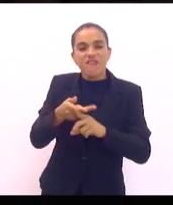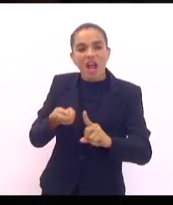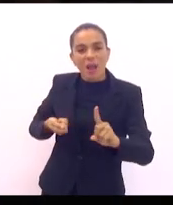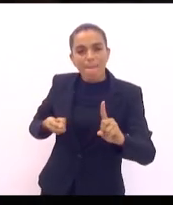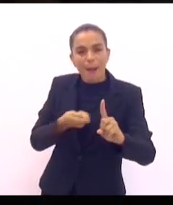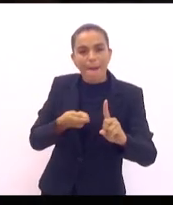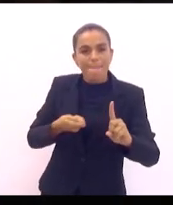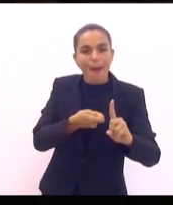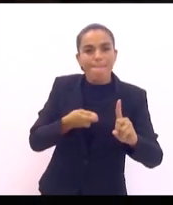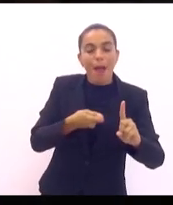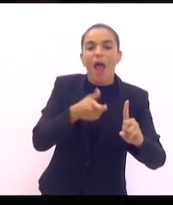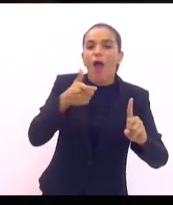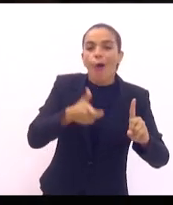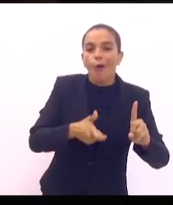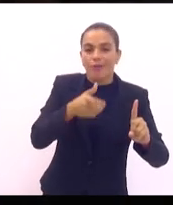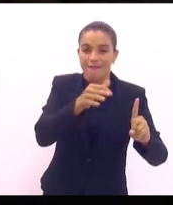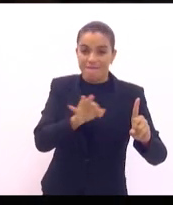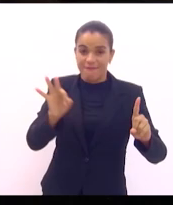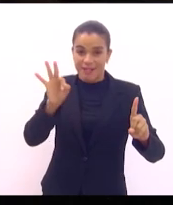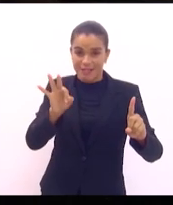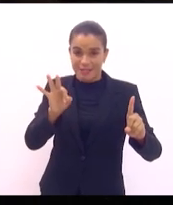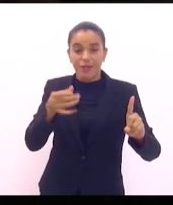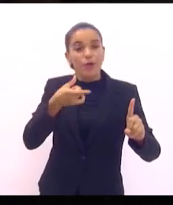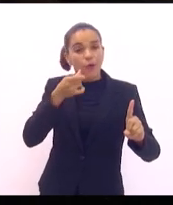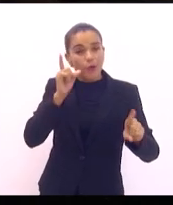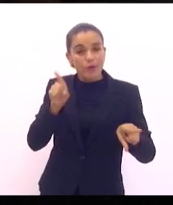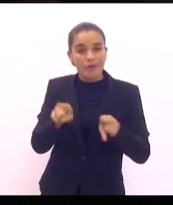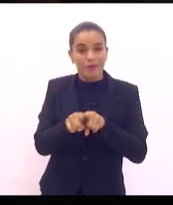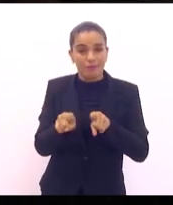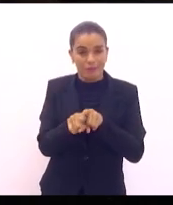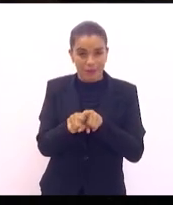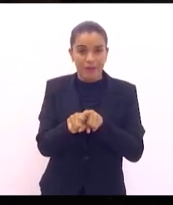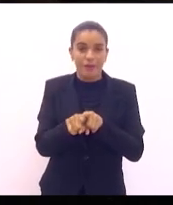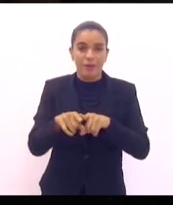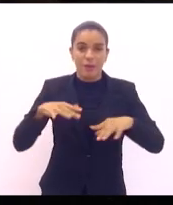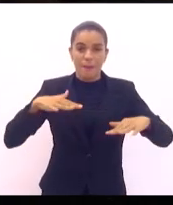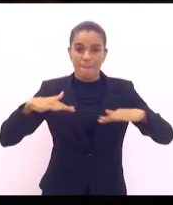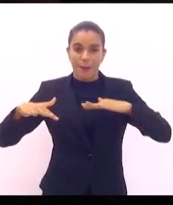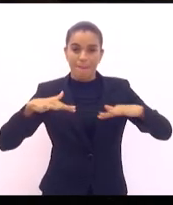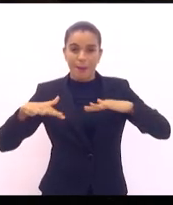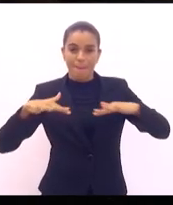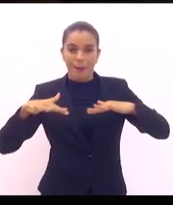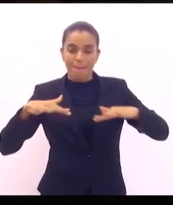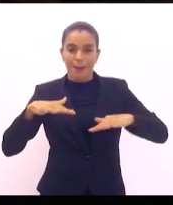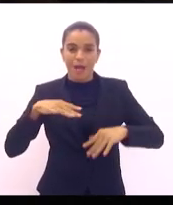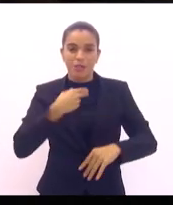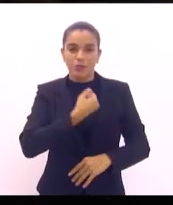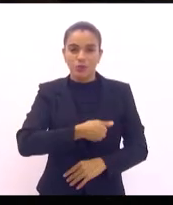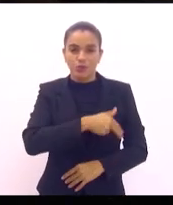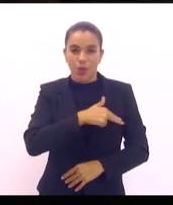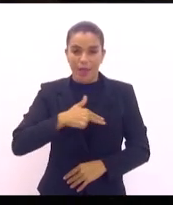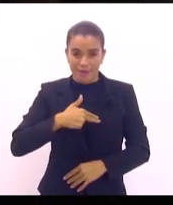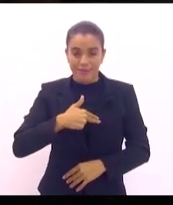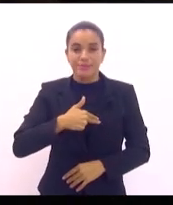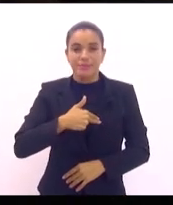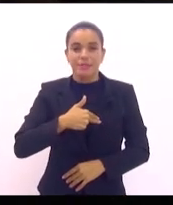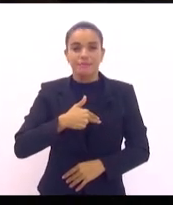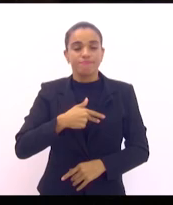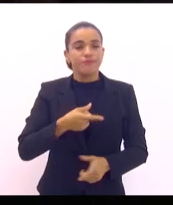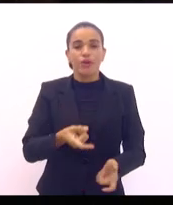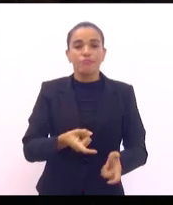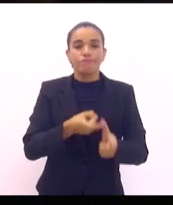e ontem o jogo da Suécia foi suspensa, onde